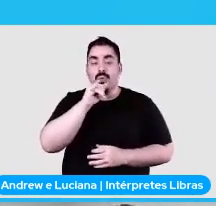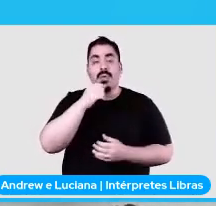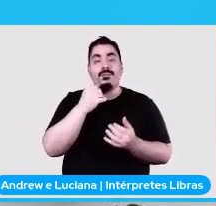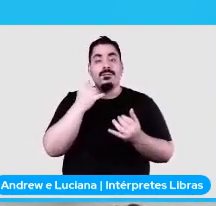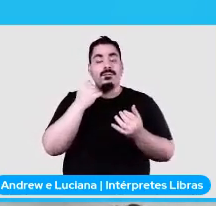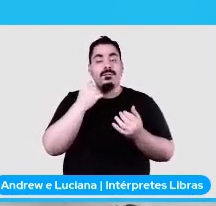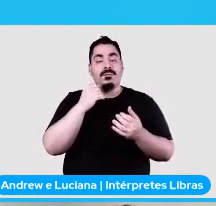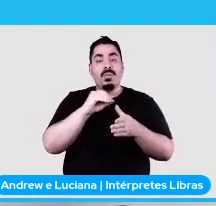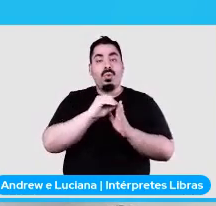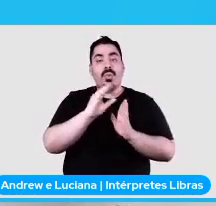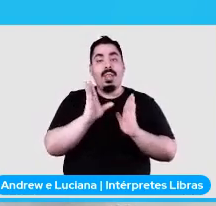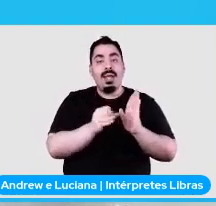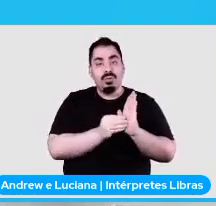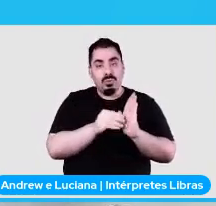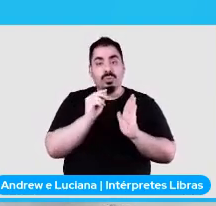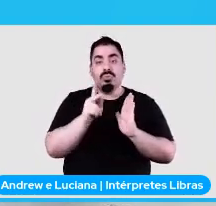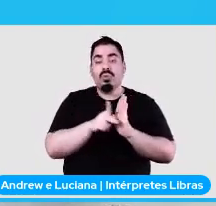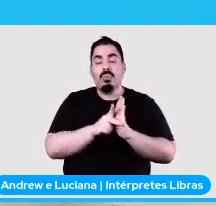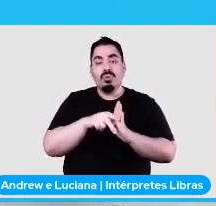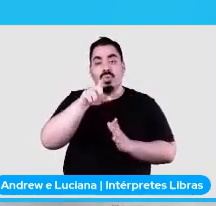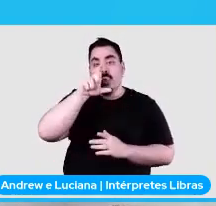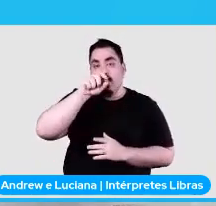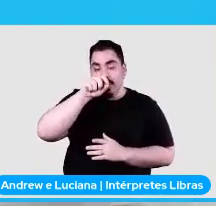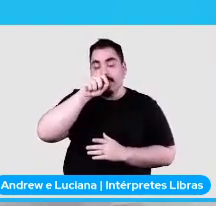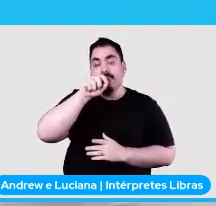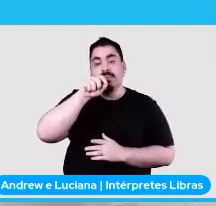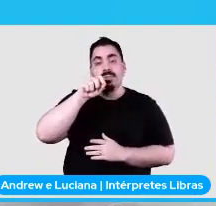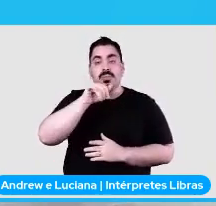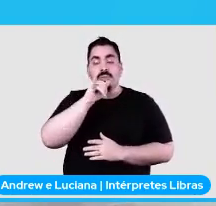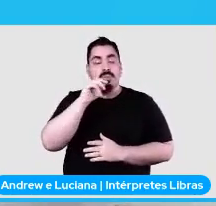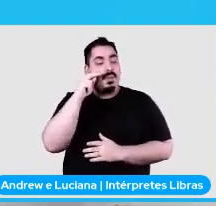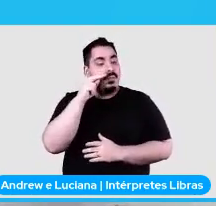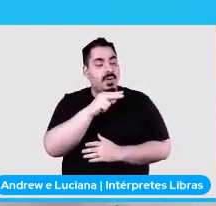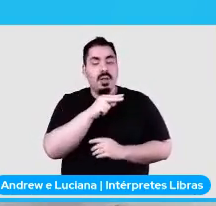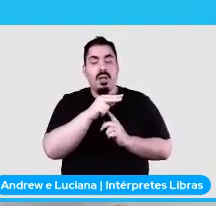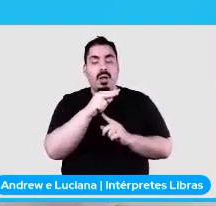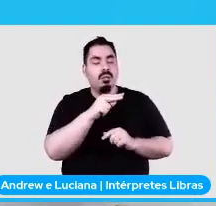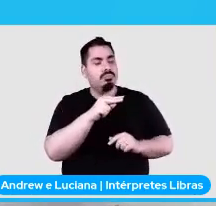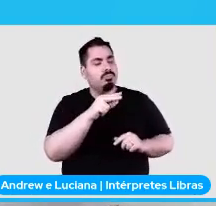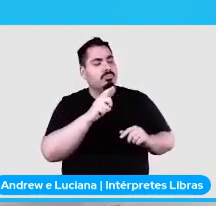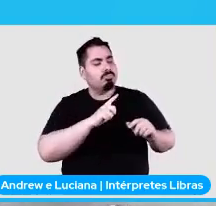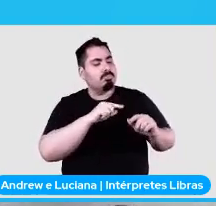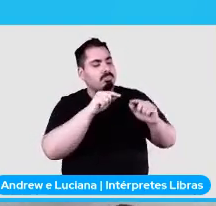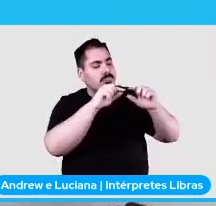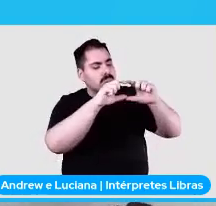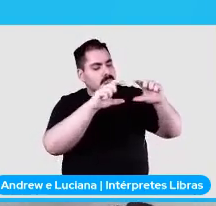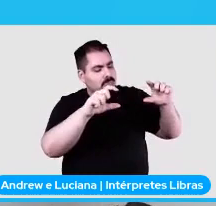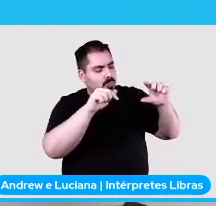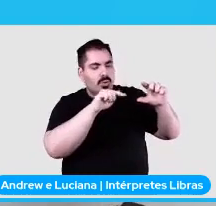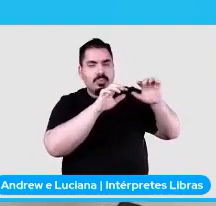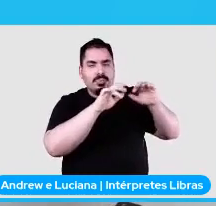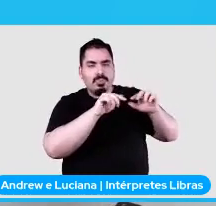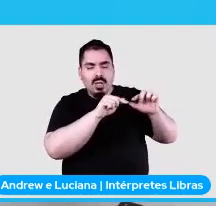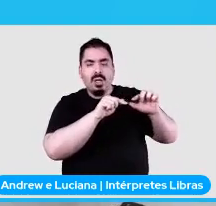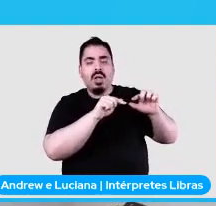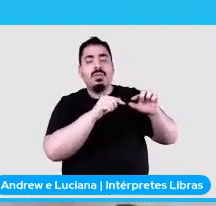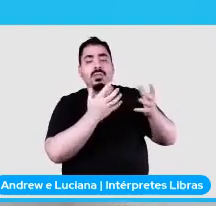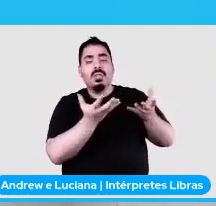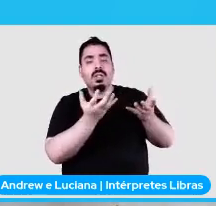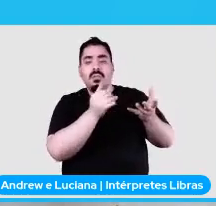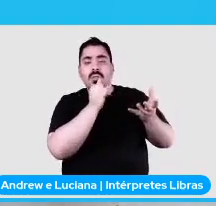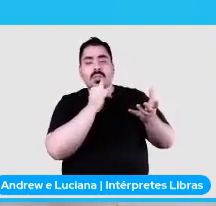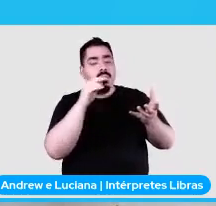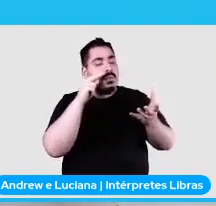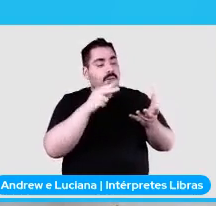E a gente vai lá e vê, em média, de acordo com o tweet, a gente quer ver a popularidade, sei lá, de um governo,